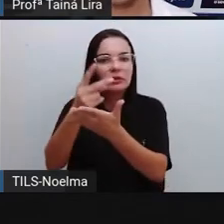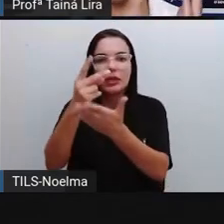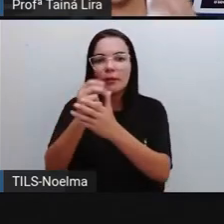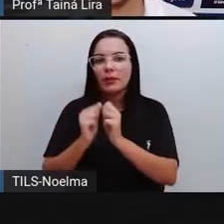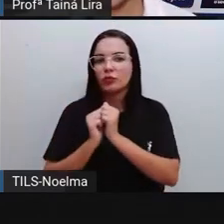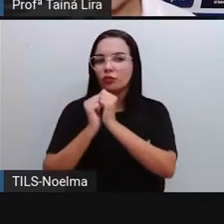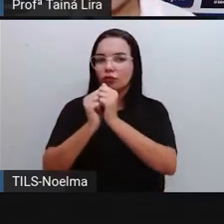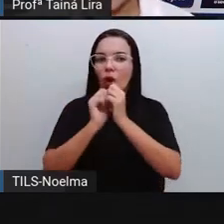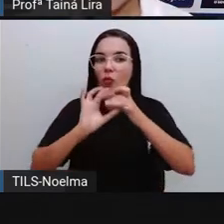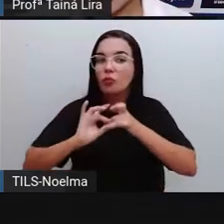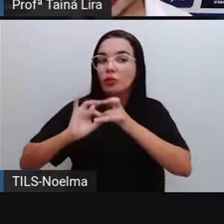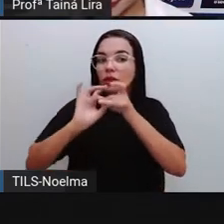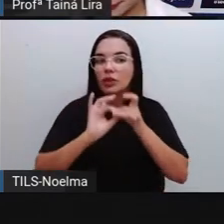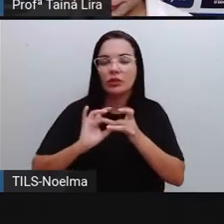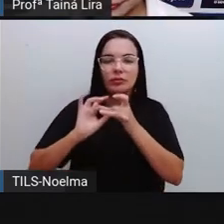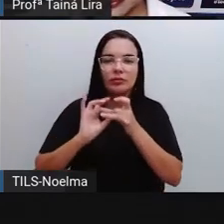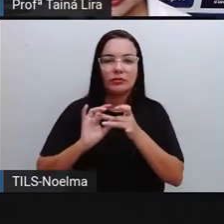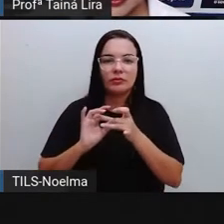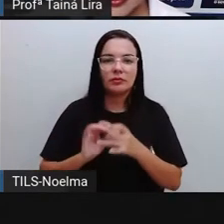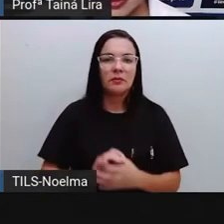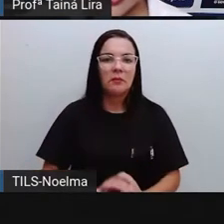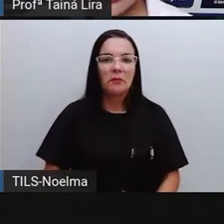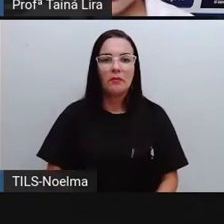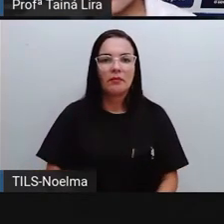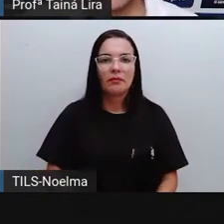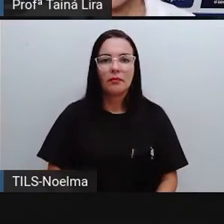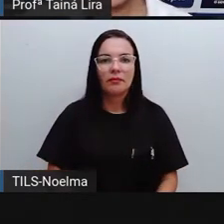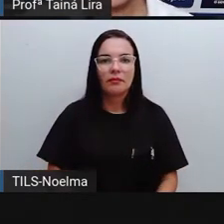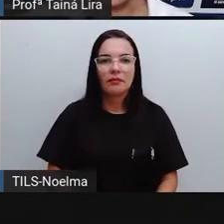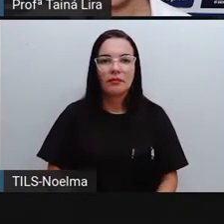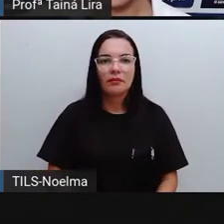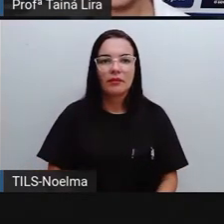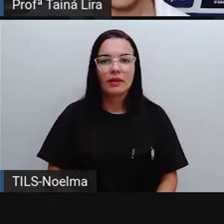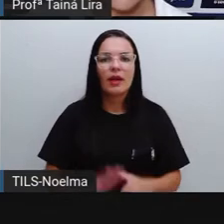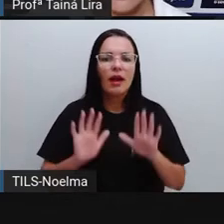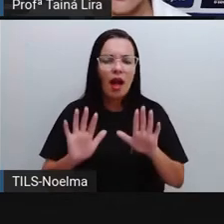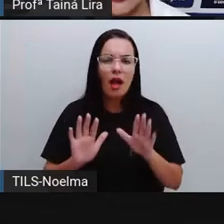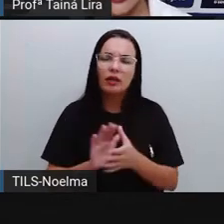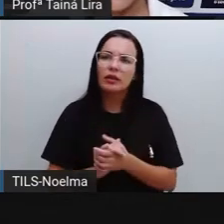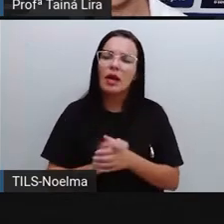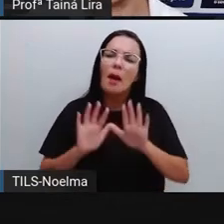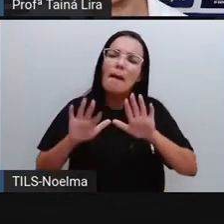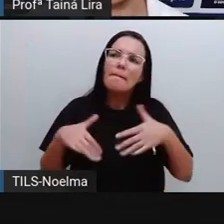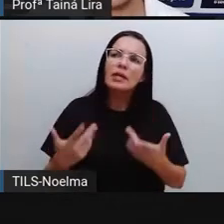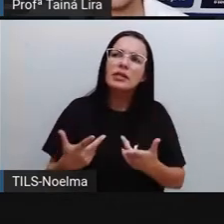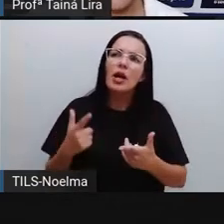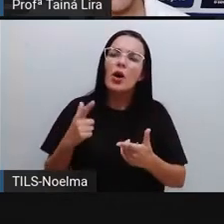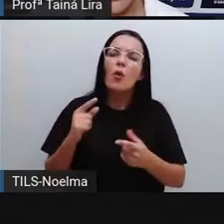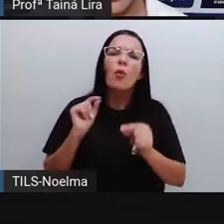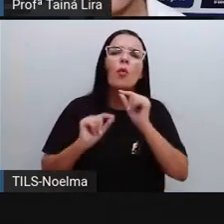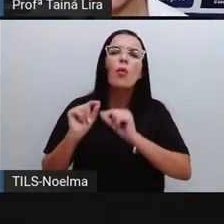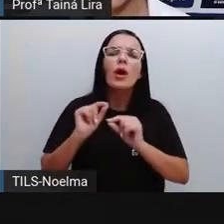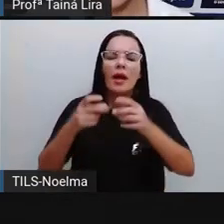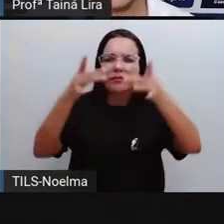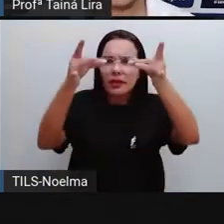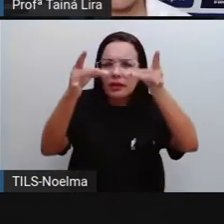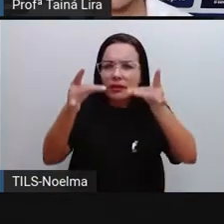ali pelo município, tá bom? E quais são os requisitos para ser prefeito?